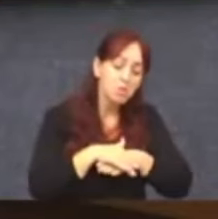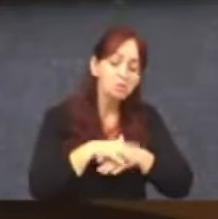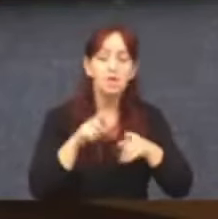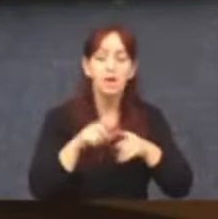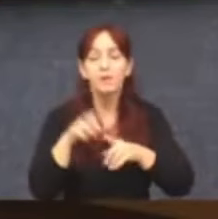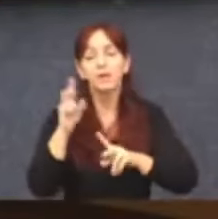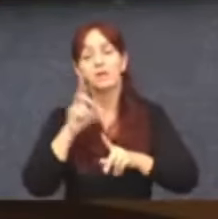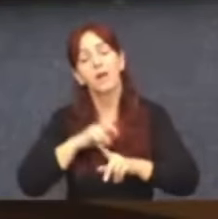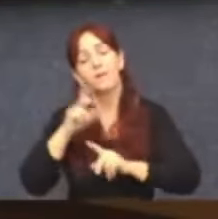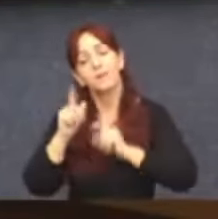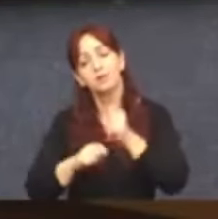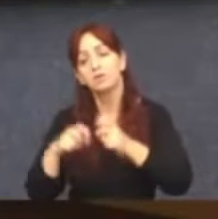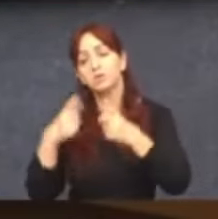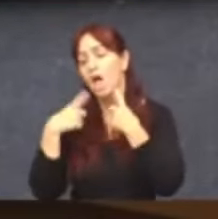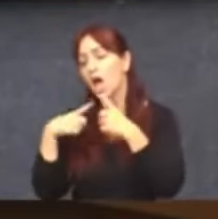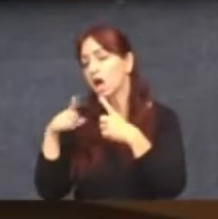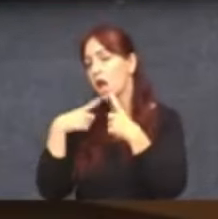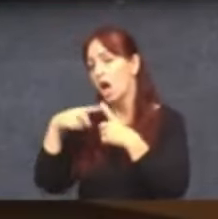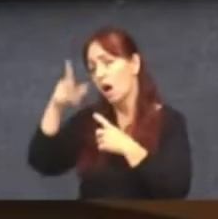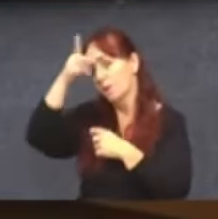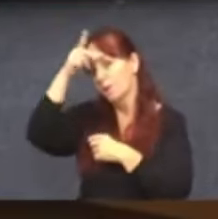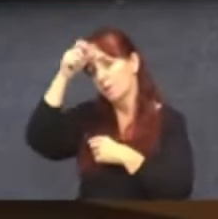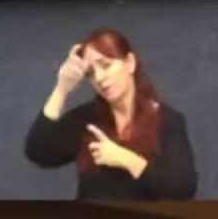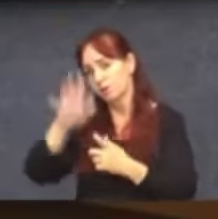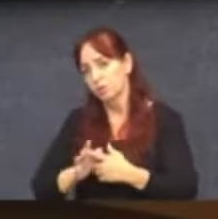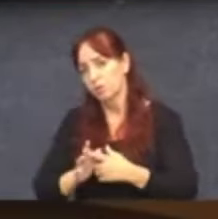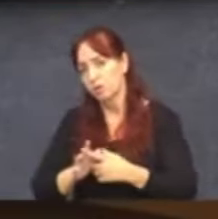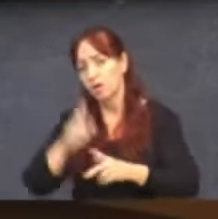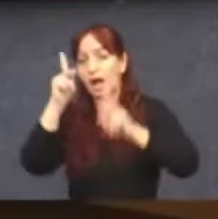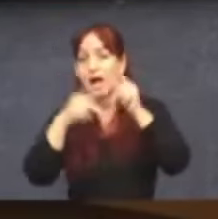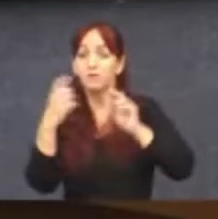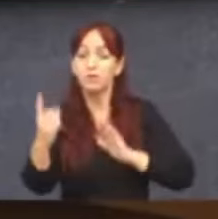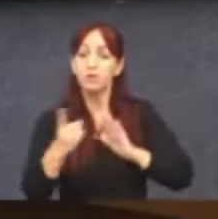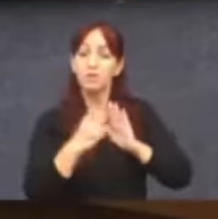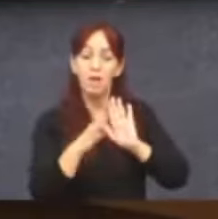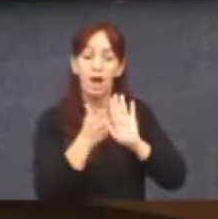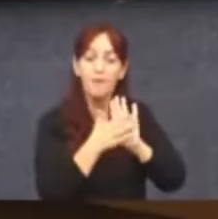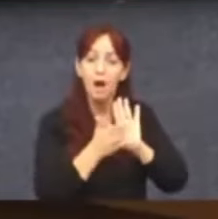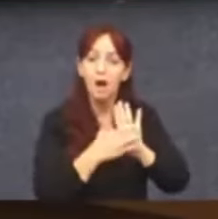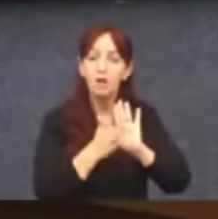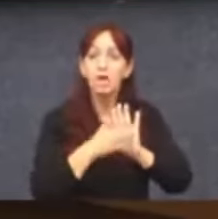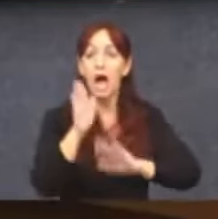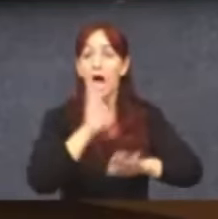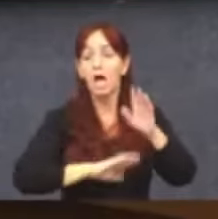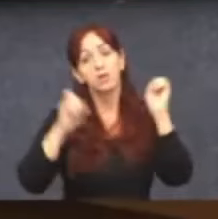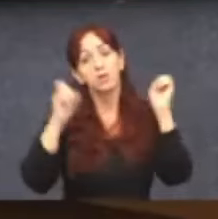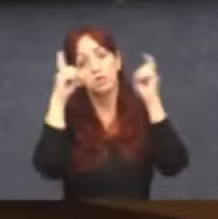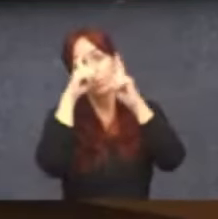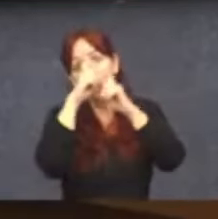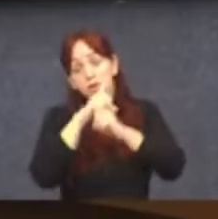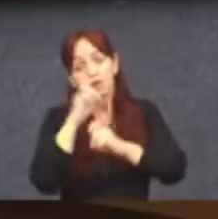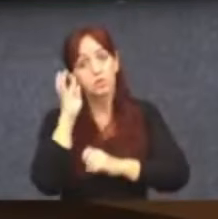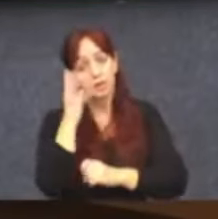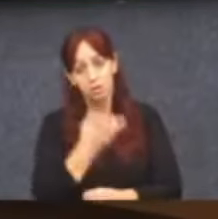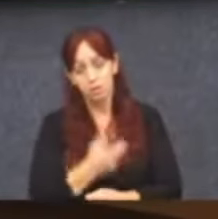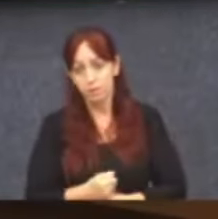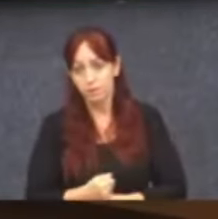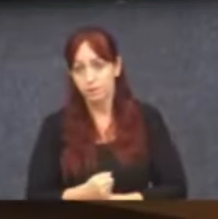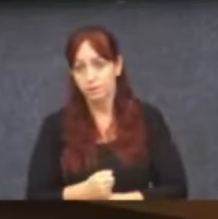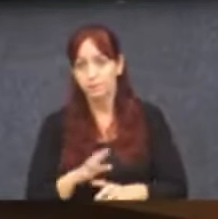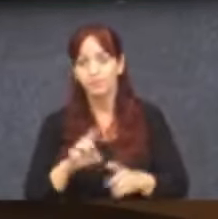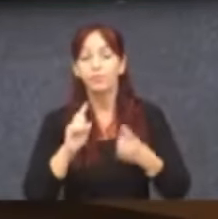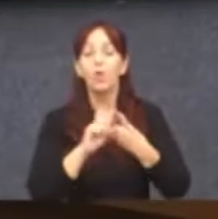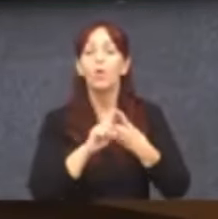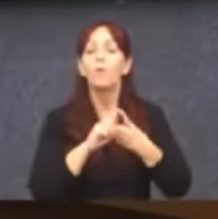prefeitura. Aqueles que trazem pautas que, muitas vezes, não são fáceis para se decidir. Uma